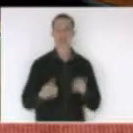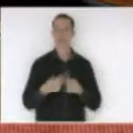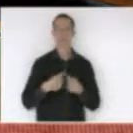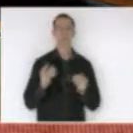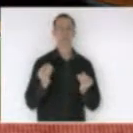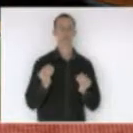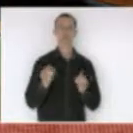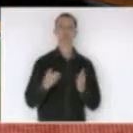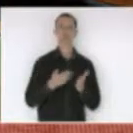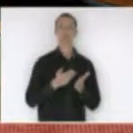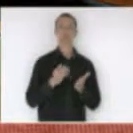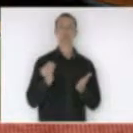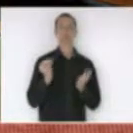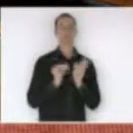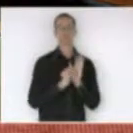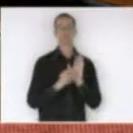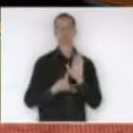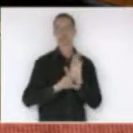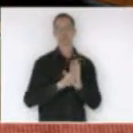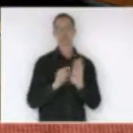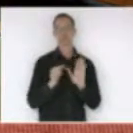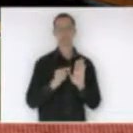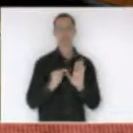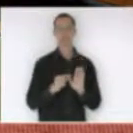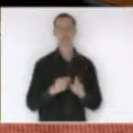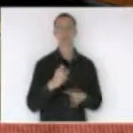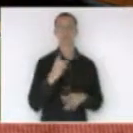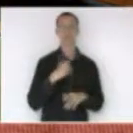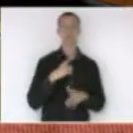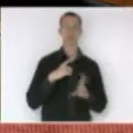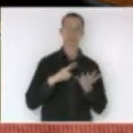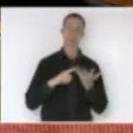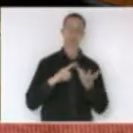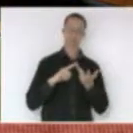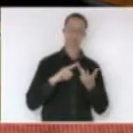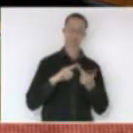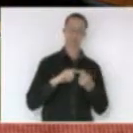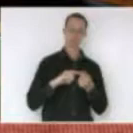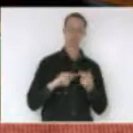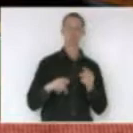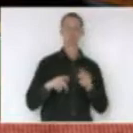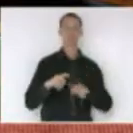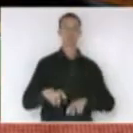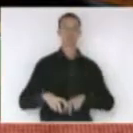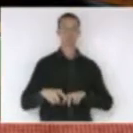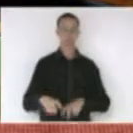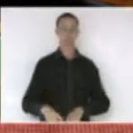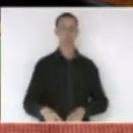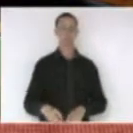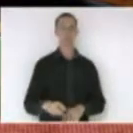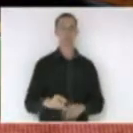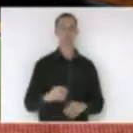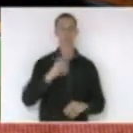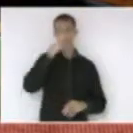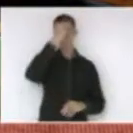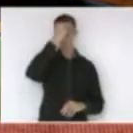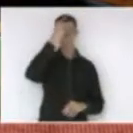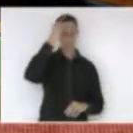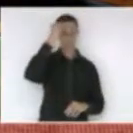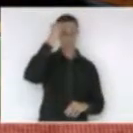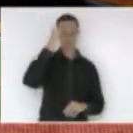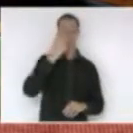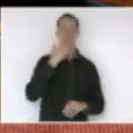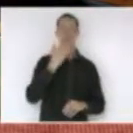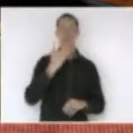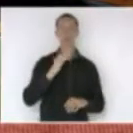todos os requisitos que a agricultura pede todo o prefeito na cidade o que a agricultura mais pede para o